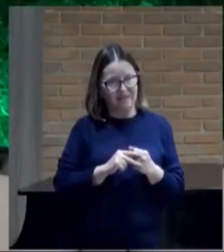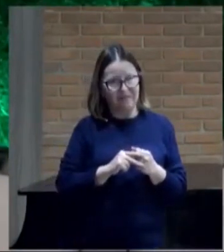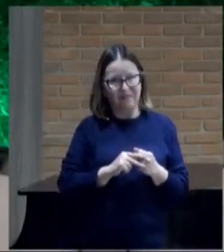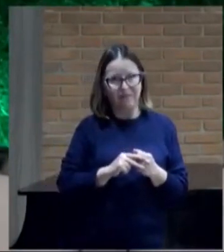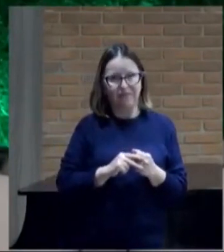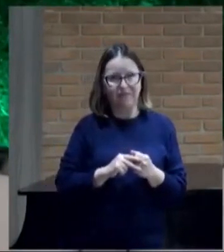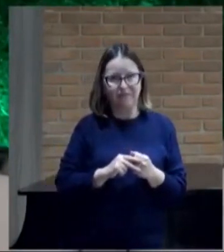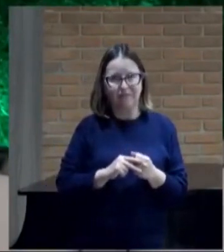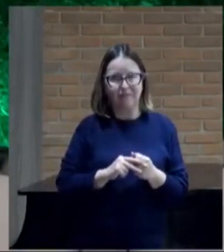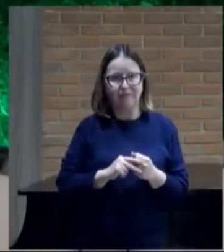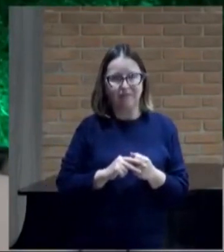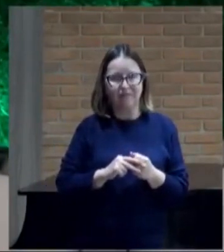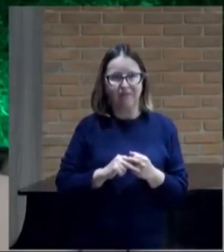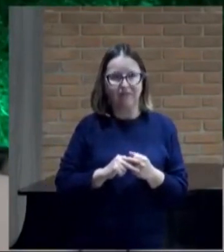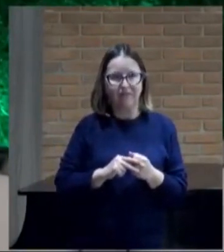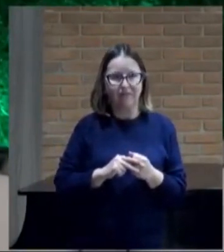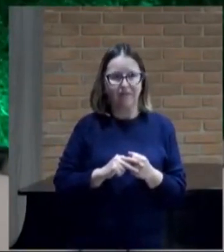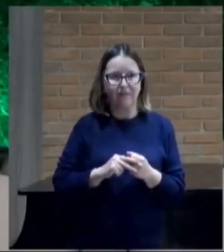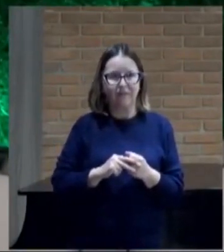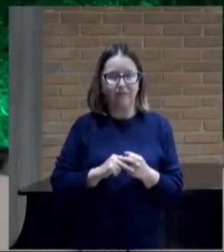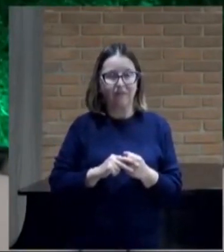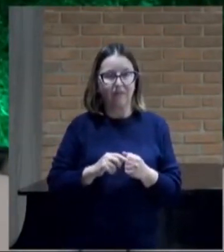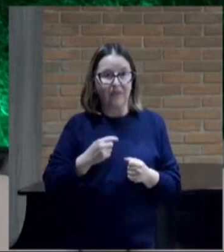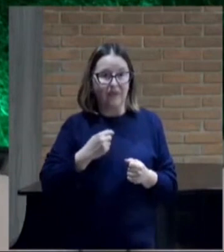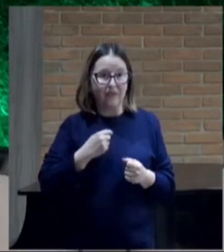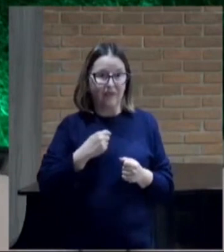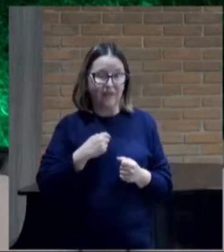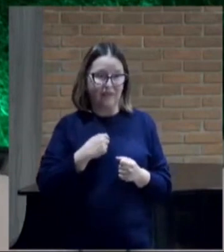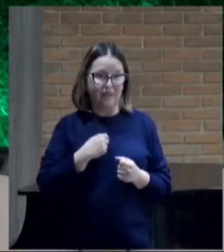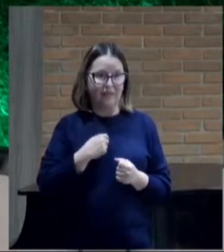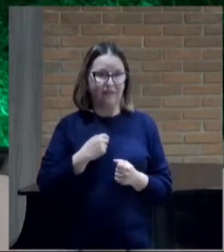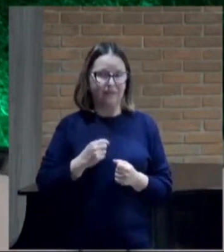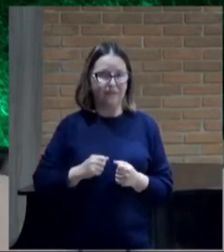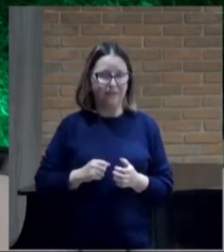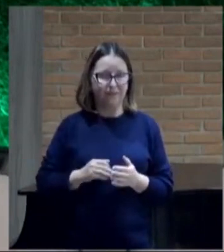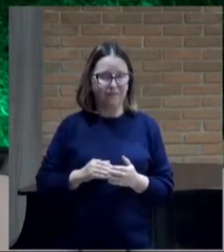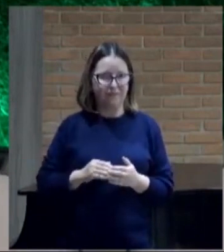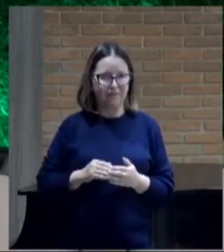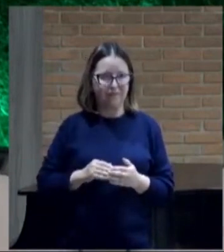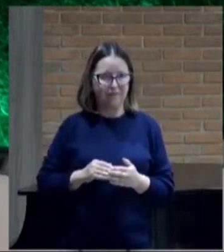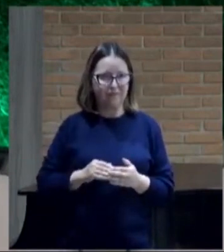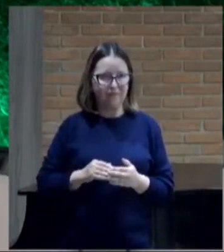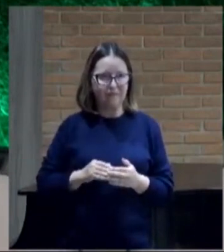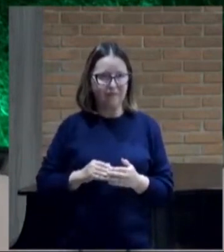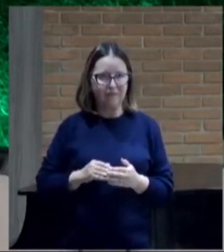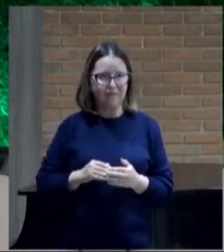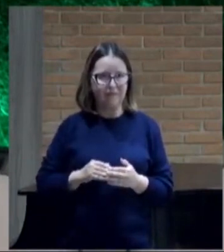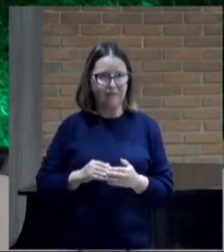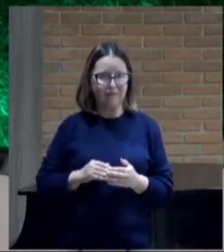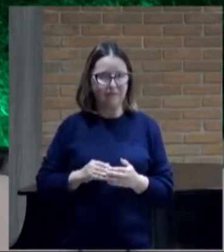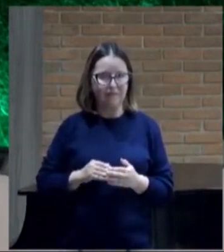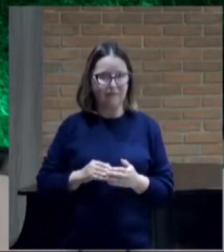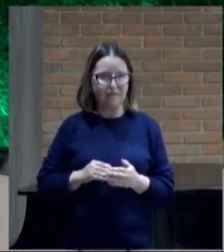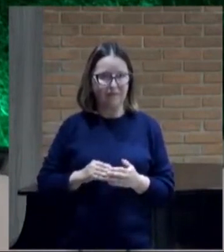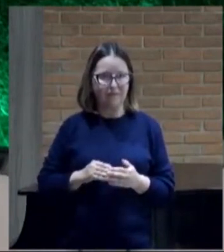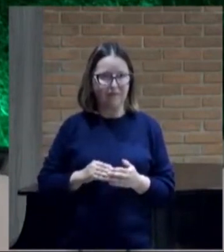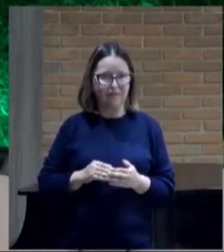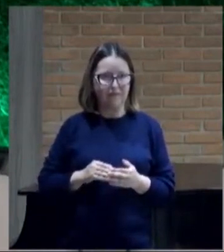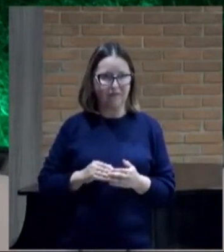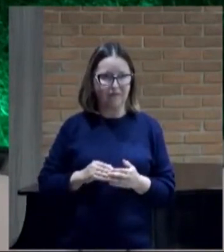E eu vou ter que concluir Que Pedro Só experimentou